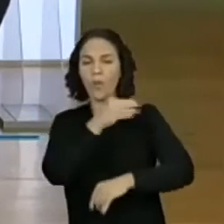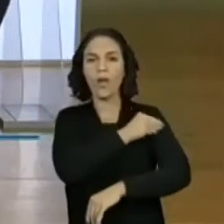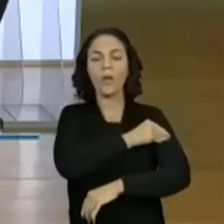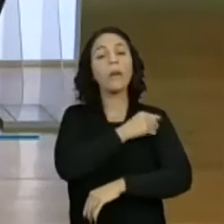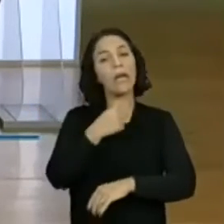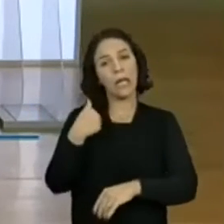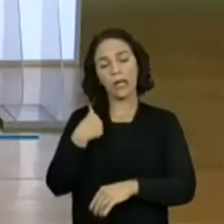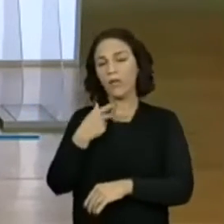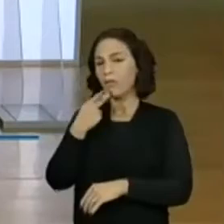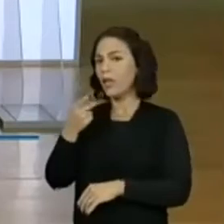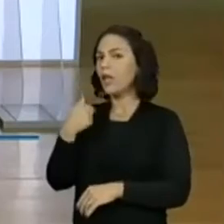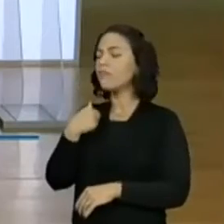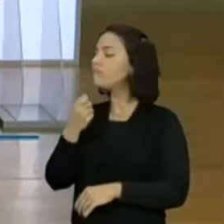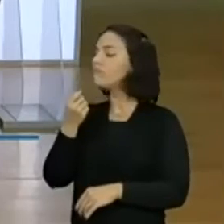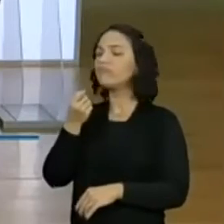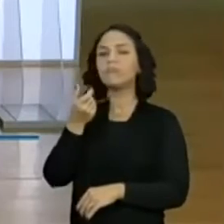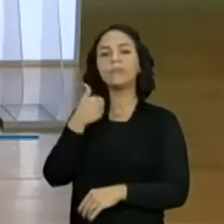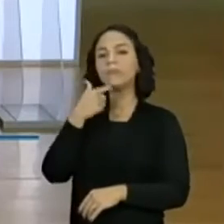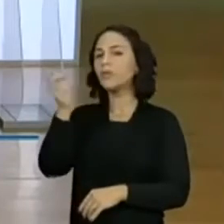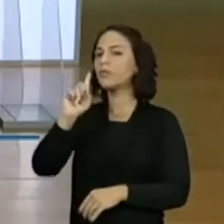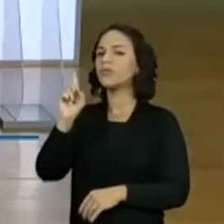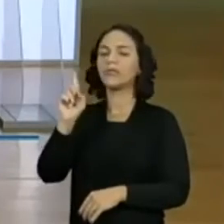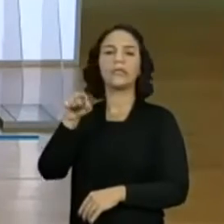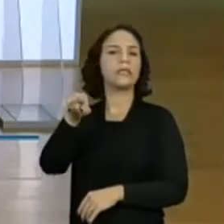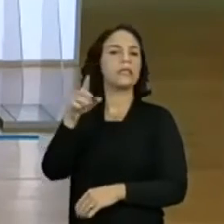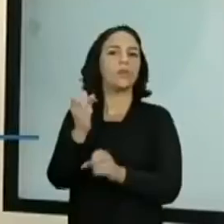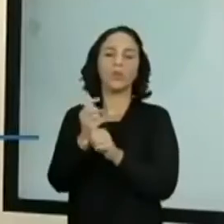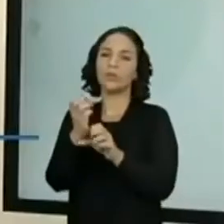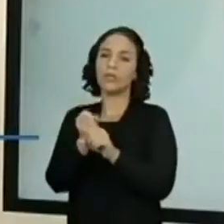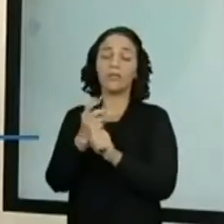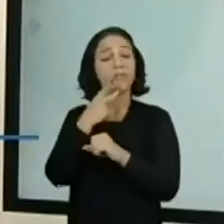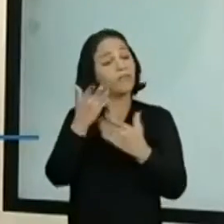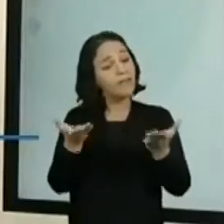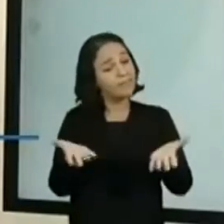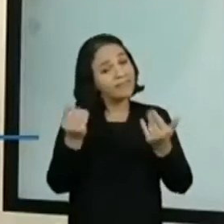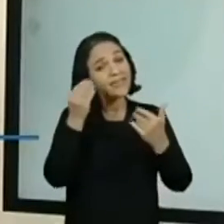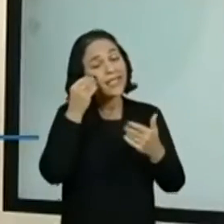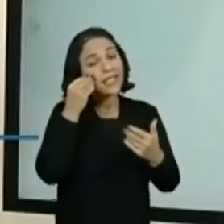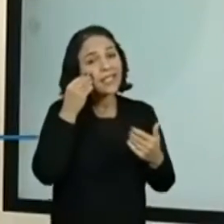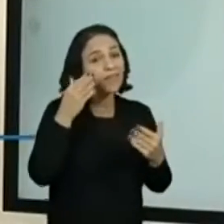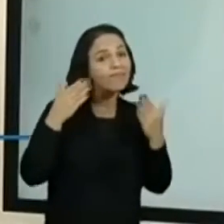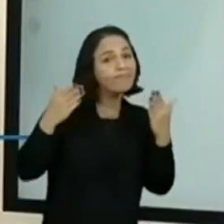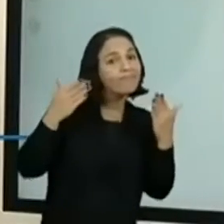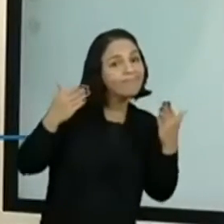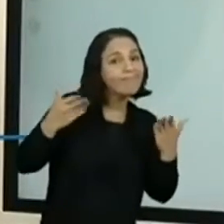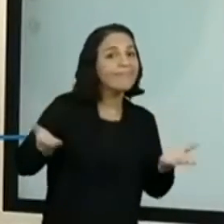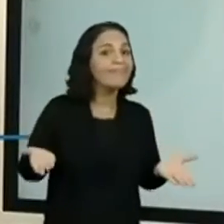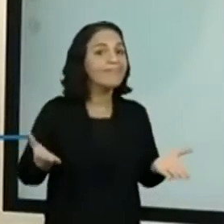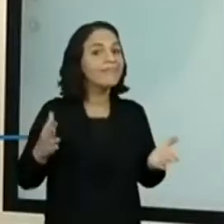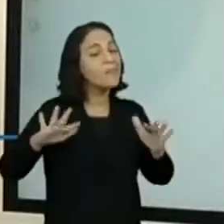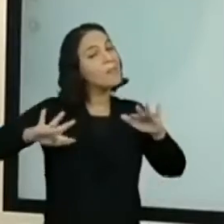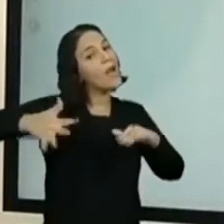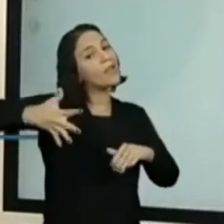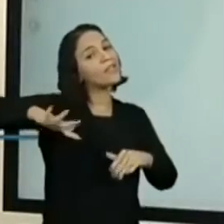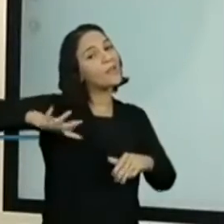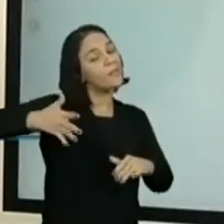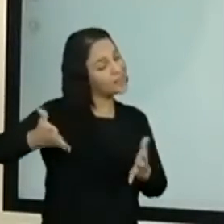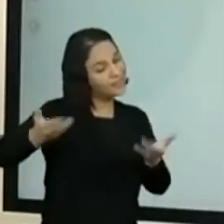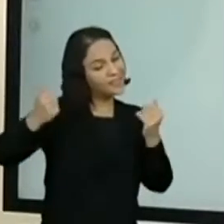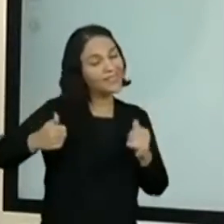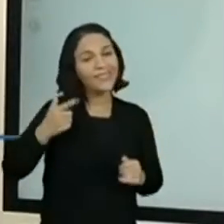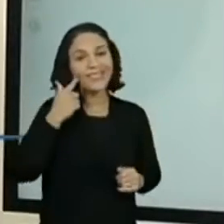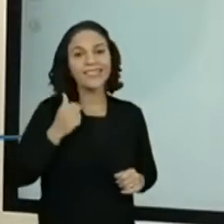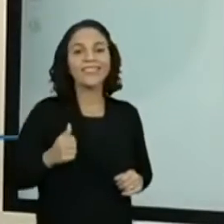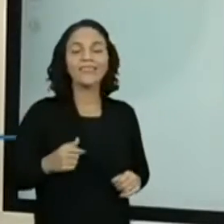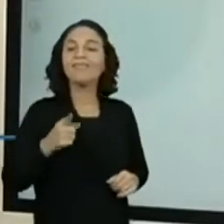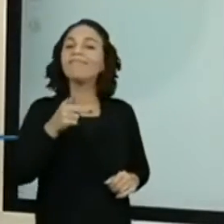Sabia? Mas essa é a graça pro Joyce. Estimar. Vamos lá estimar sem contar, hein? É um cálculo aproximado. Vamos ver?